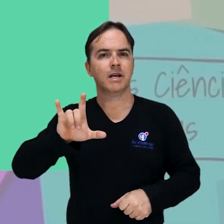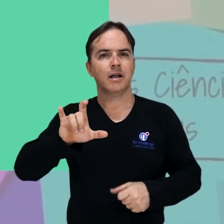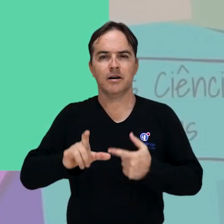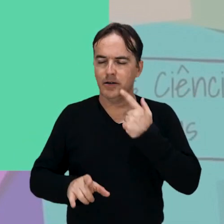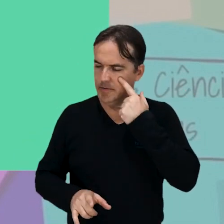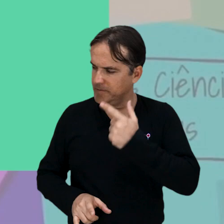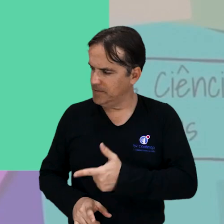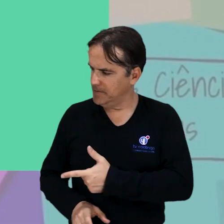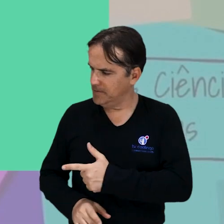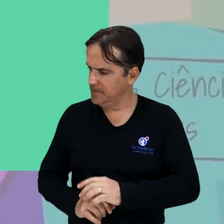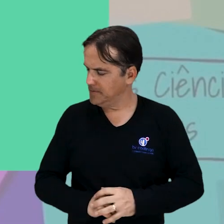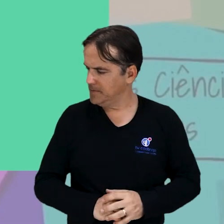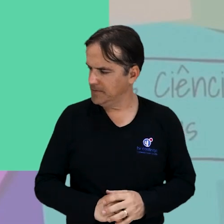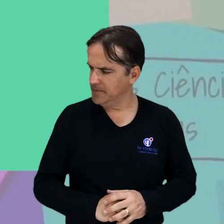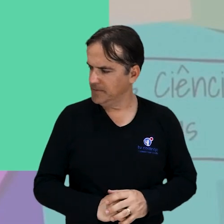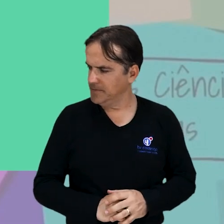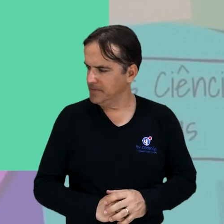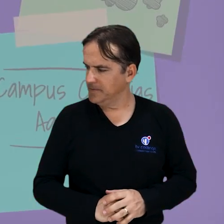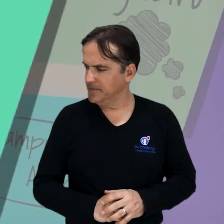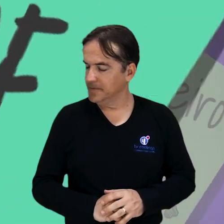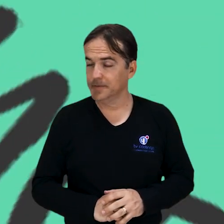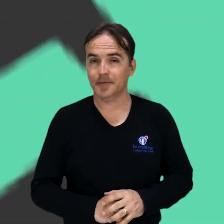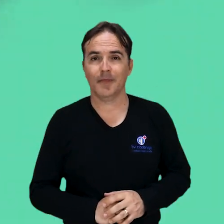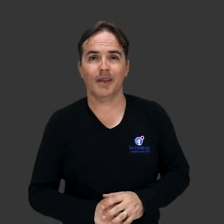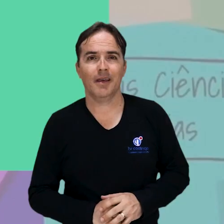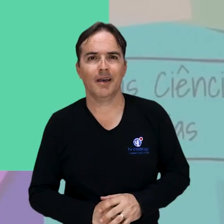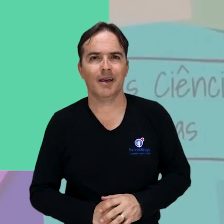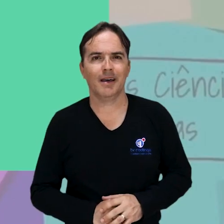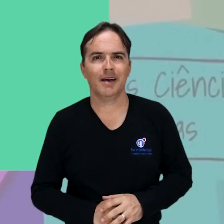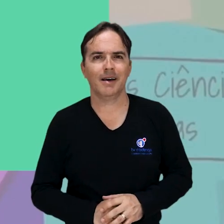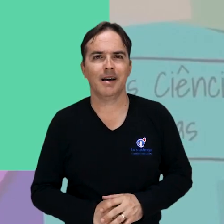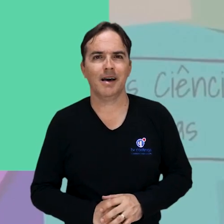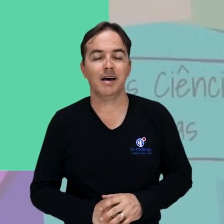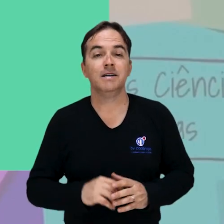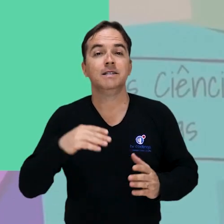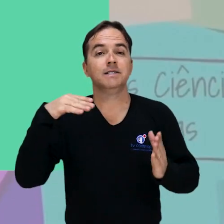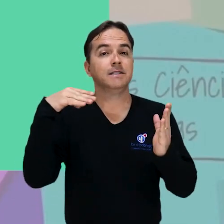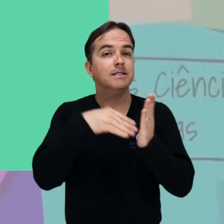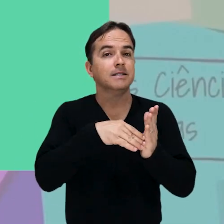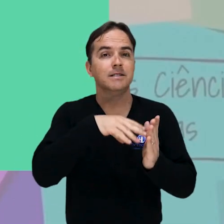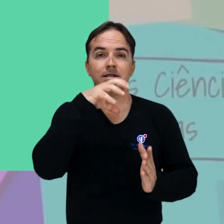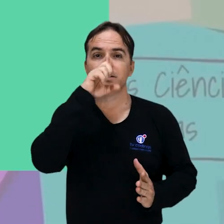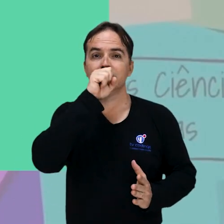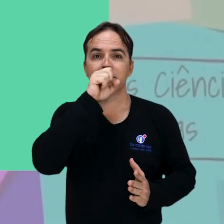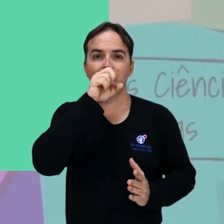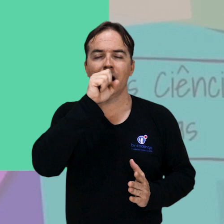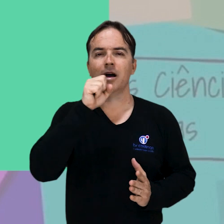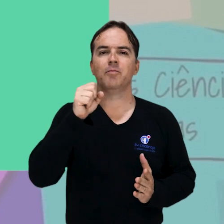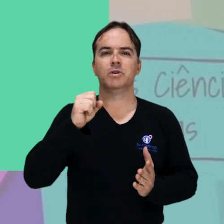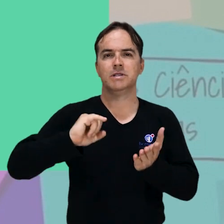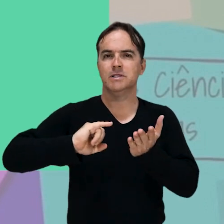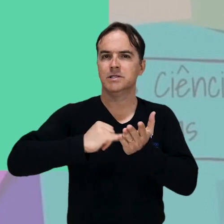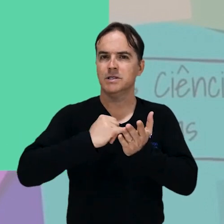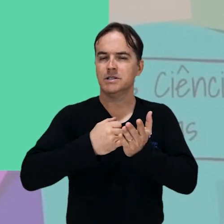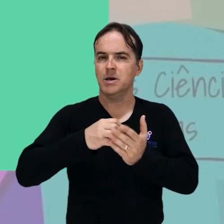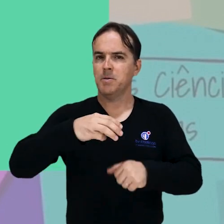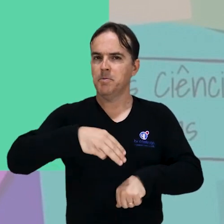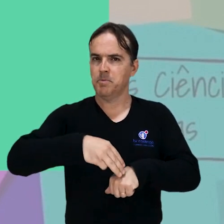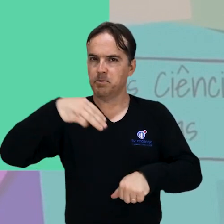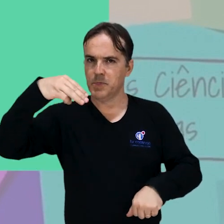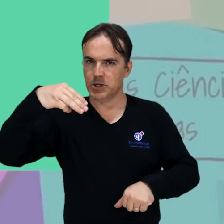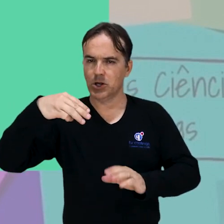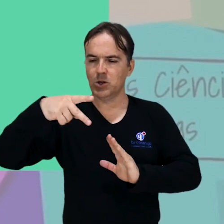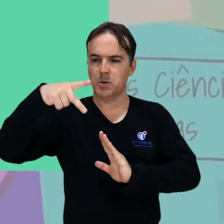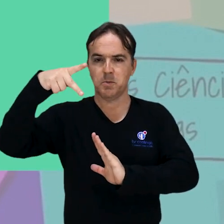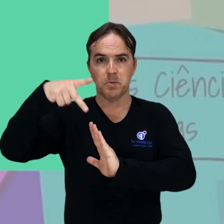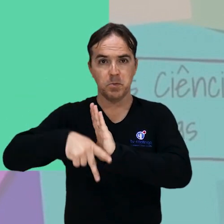arroba neuro__vale. Termina no sábado o prazo de inscrições para o mestrado do Programa